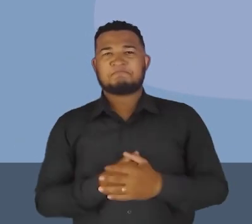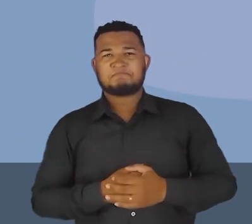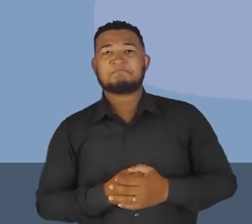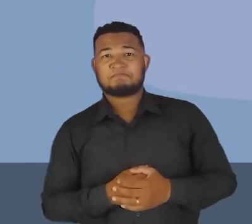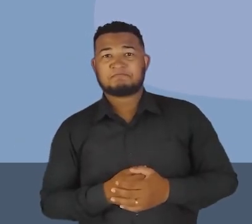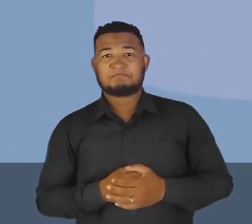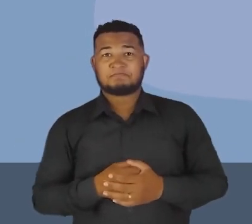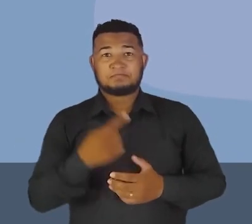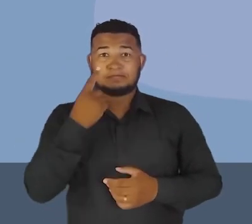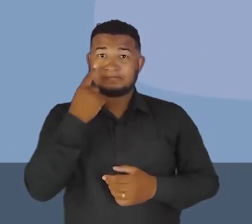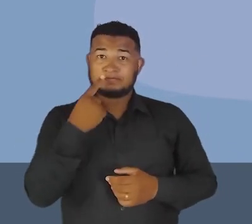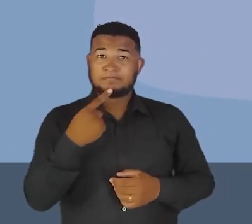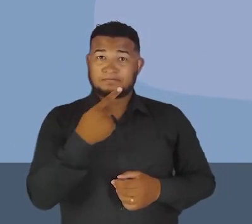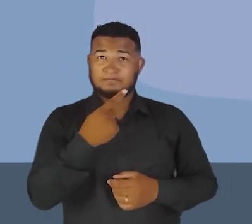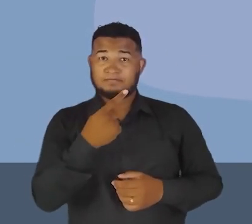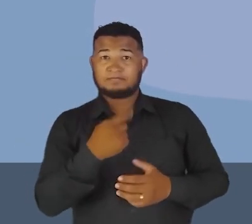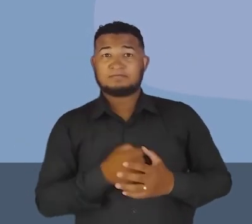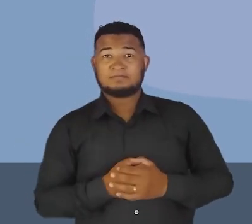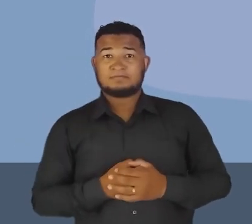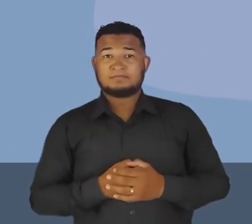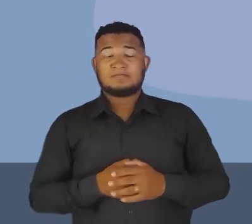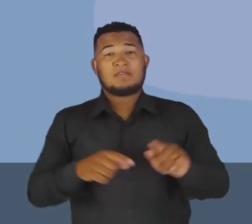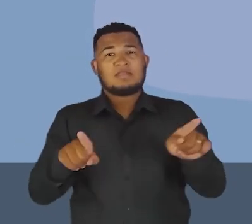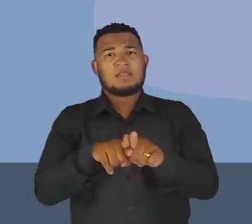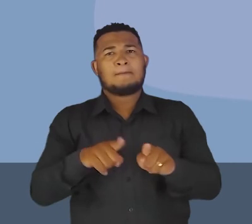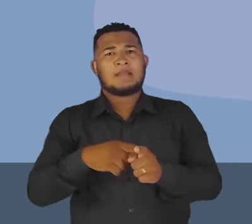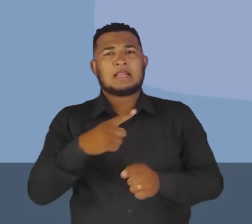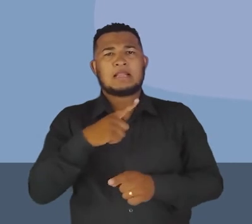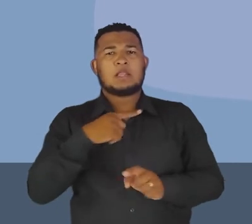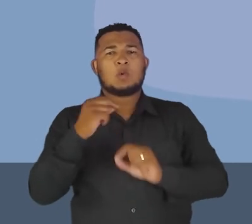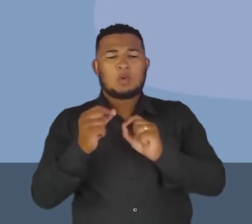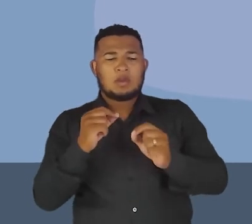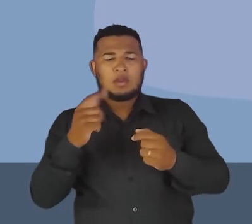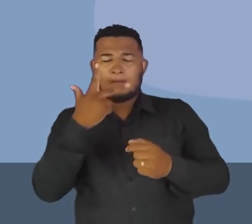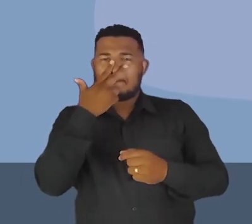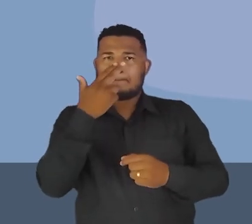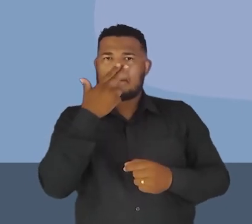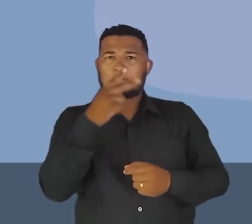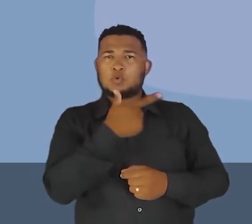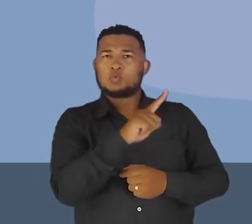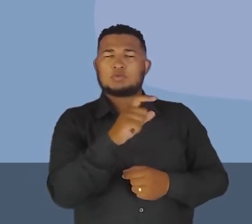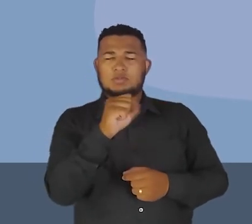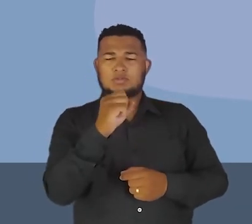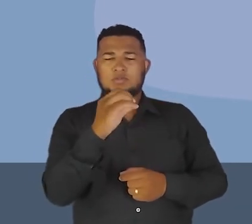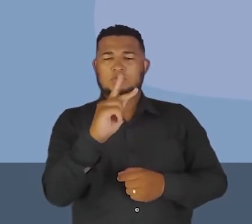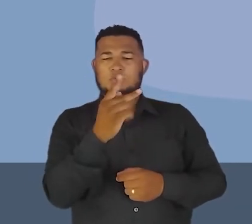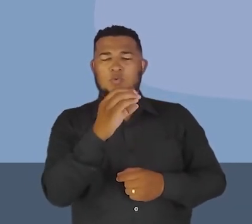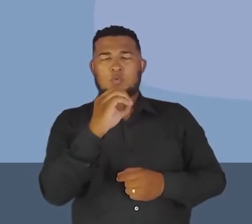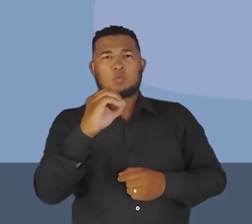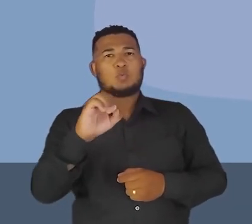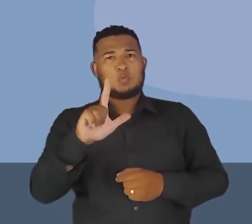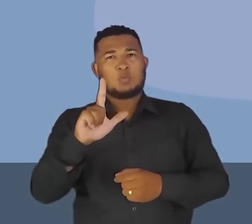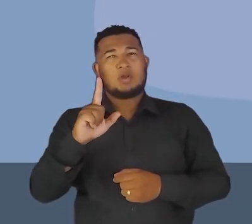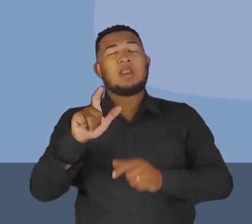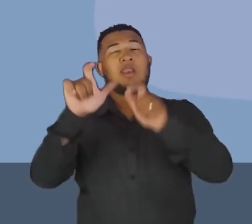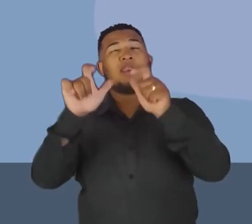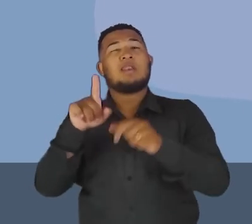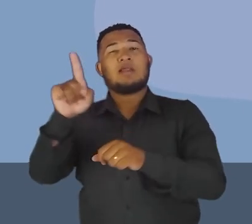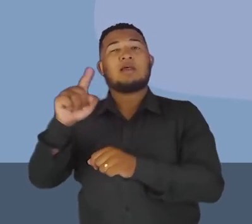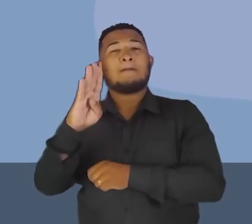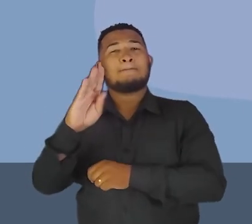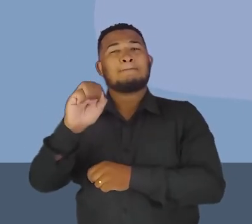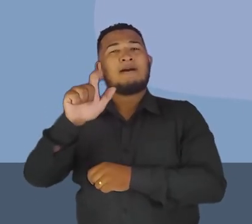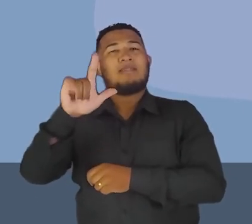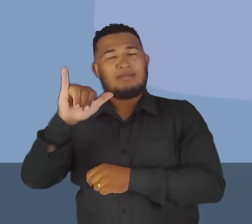legal a próxima imagem aí. A gente tem, então, a Green School, que fica em Bali, né? Que é considerada a escola mais verde do